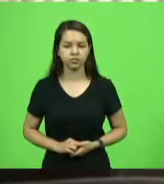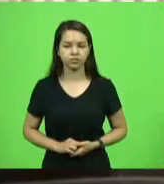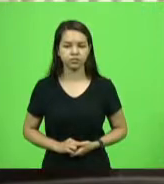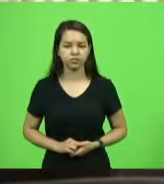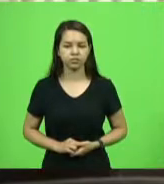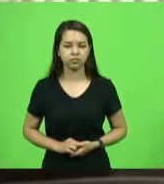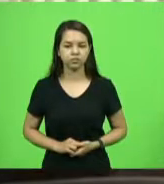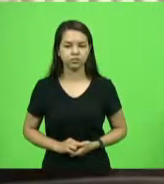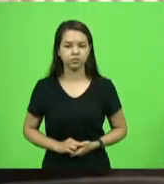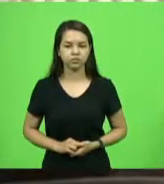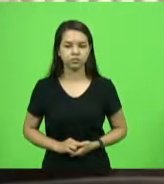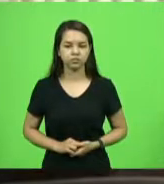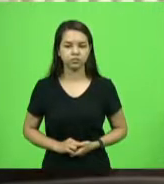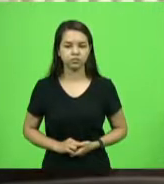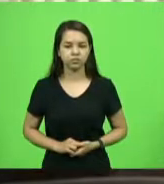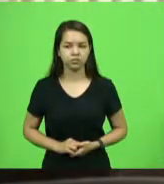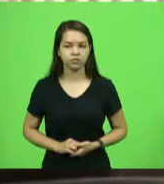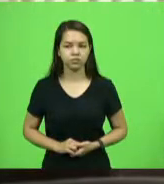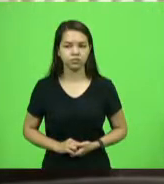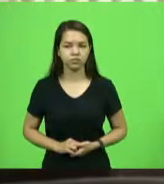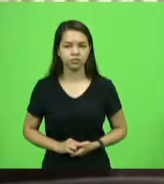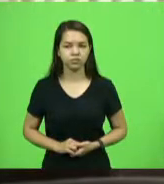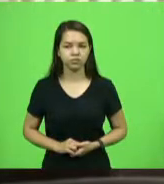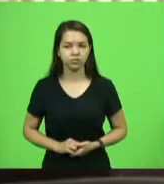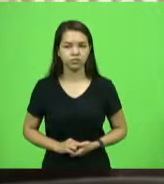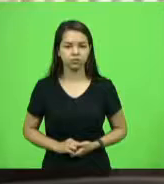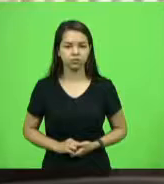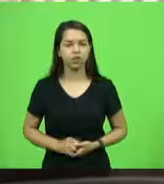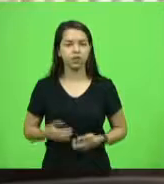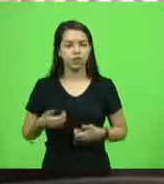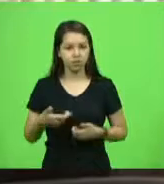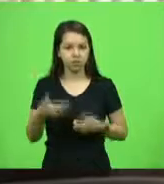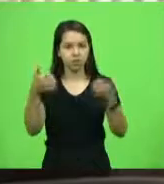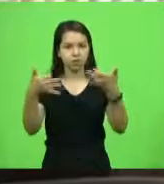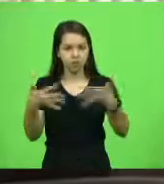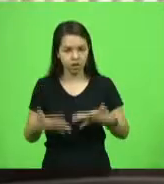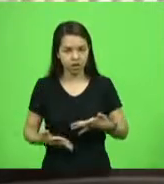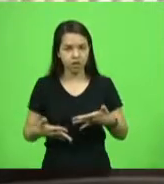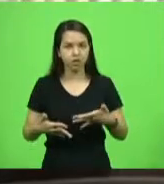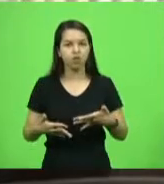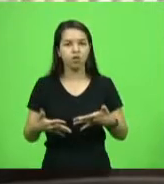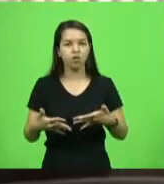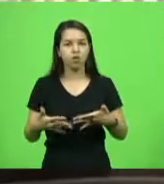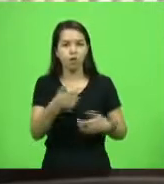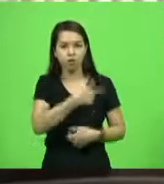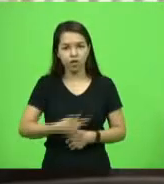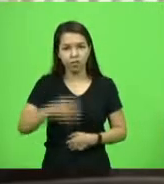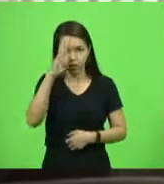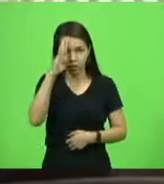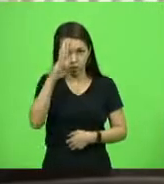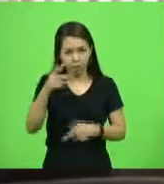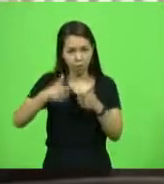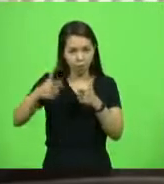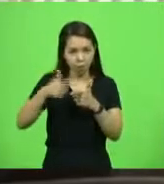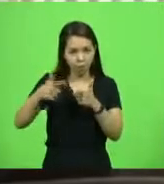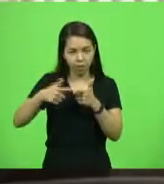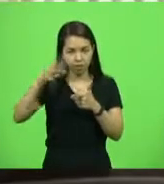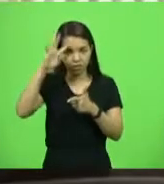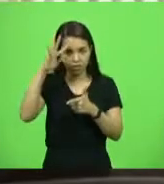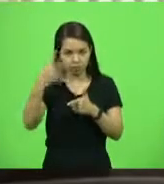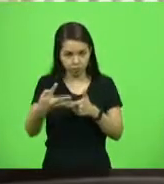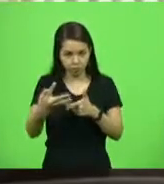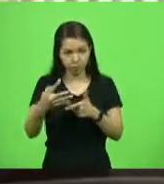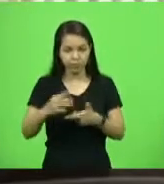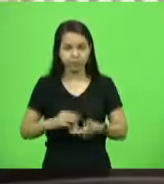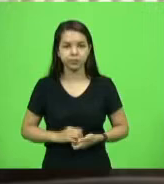resolver essa questão e a prioridade desse governo é melhorar essa relação com todo o nosso APH, com todo o nosso servidor. Precisa